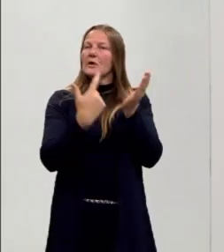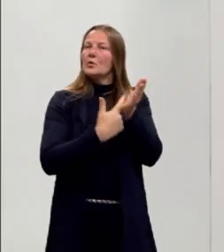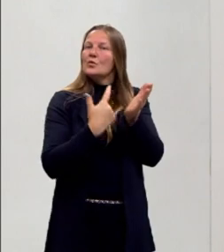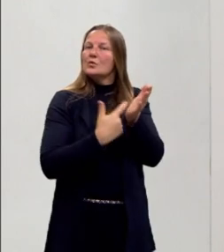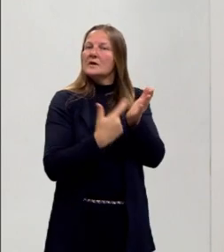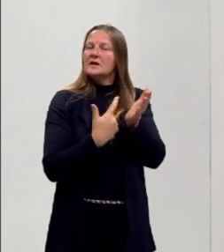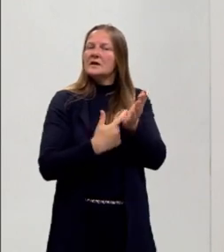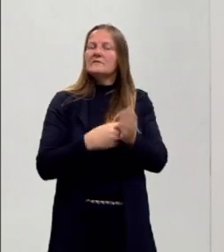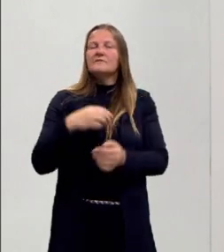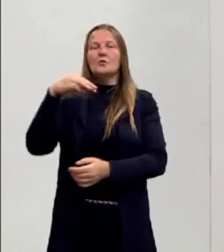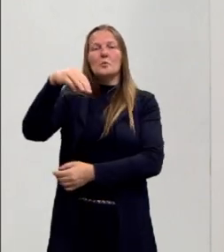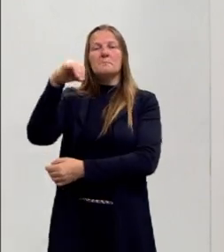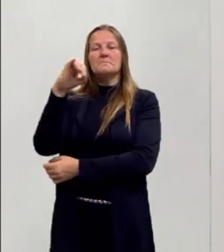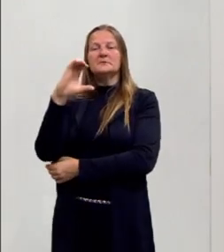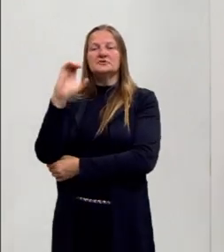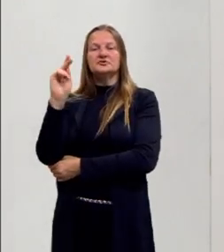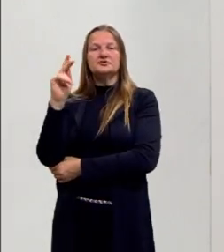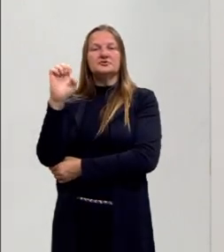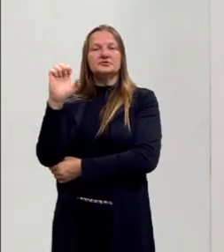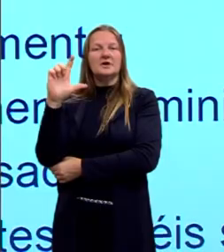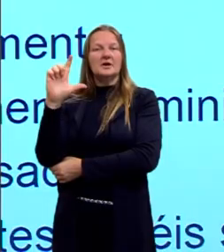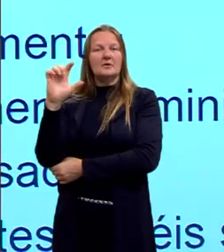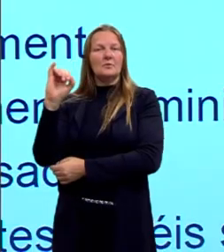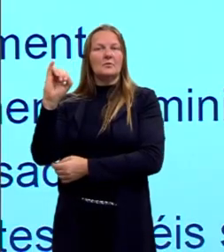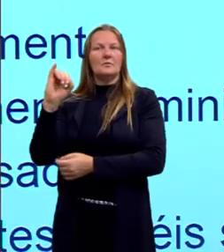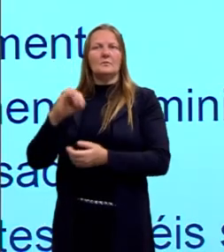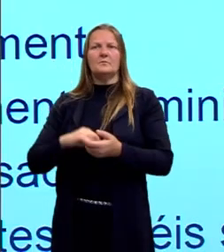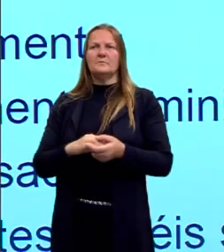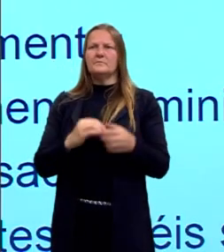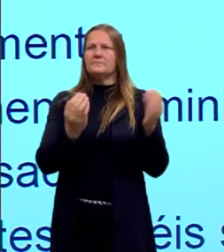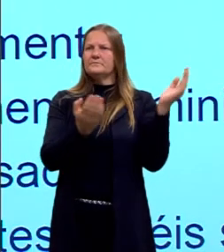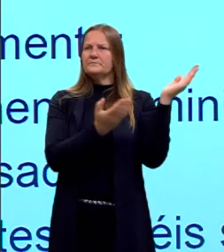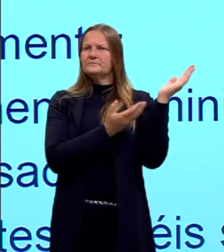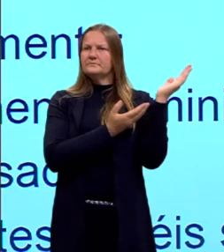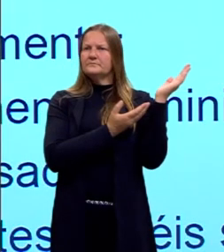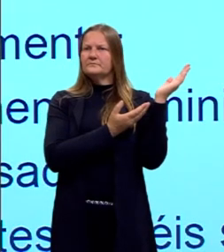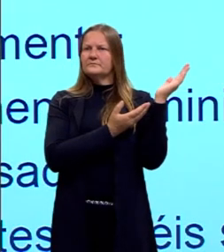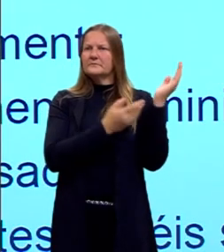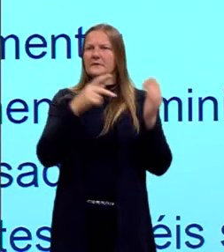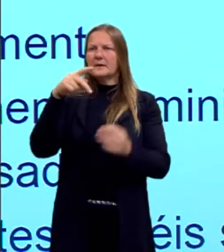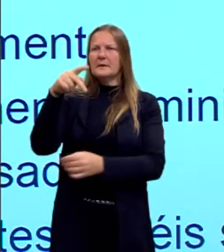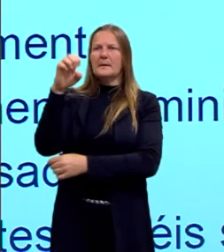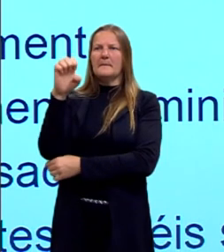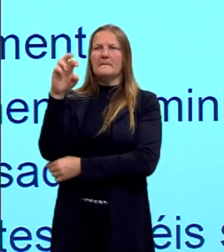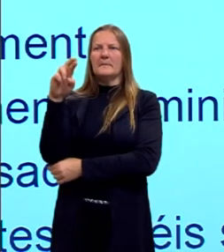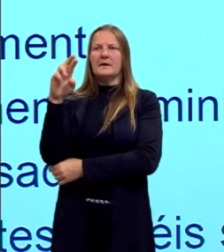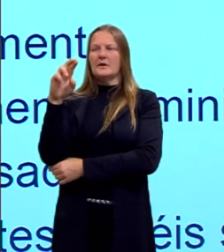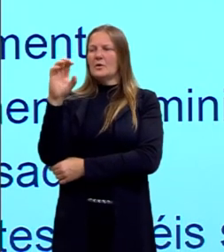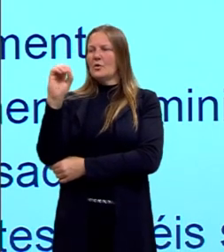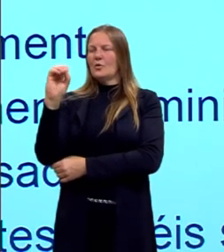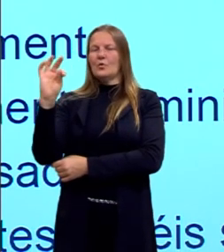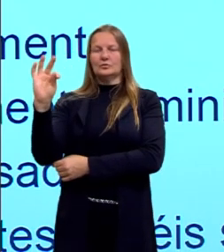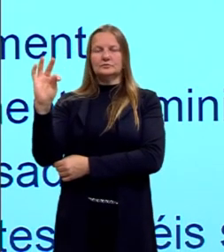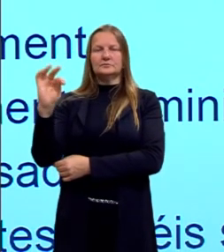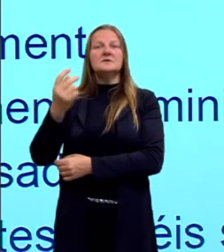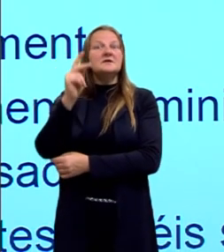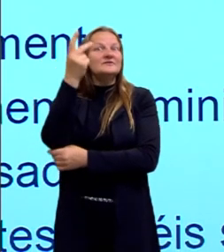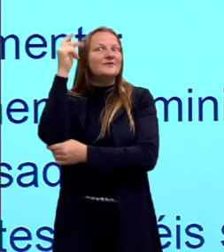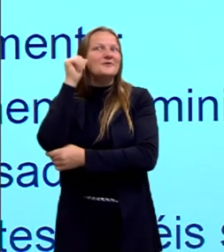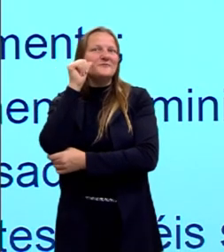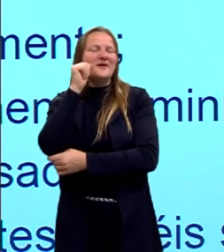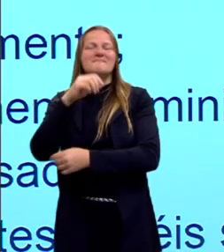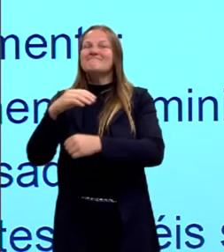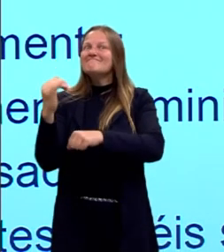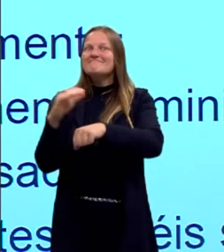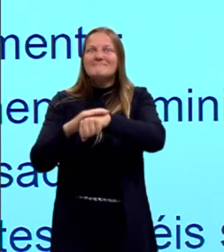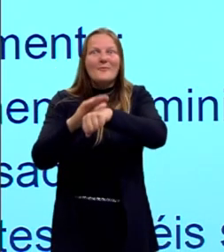obra muito vasta nesse campo, formou várias pesquisadoras, então, a gente vai apresentar algumas pesquisadoras da história das mulheres que